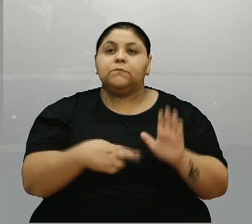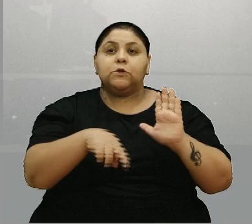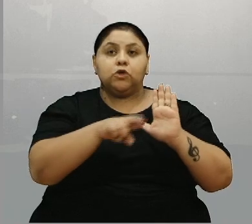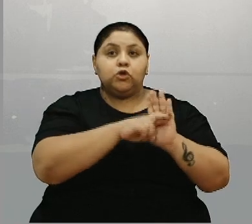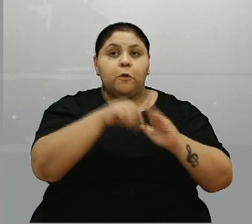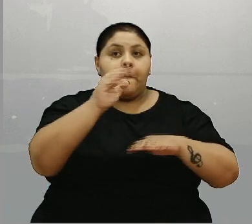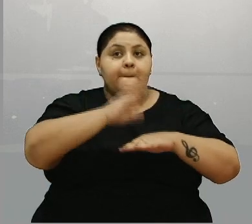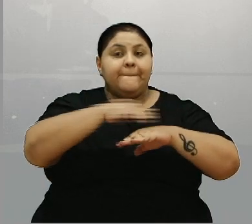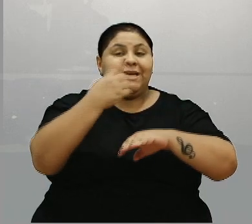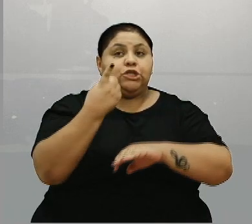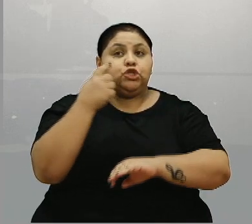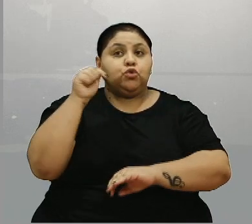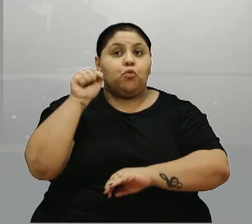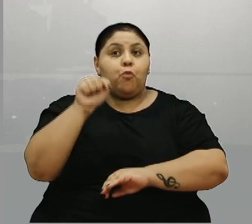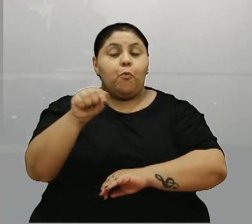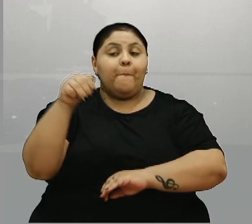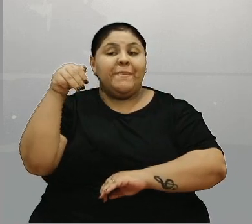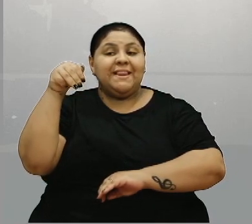1 milhão 504 positivo.